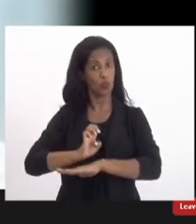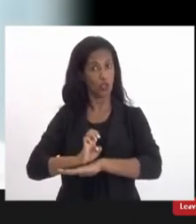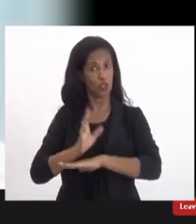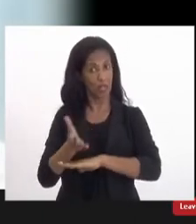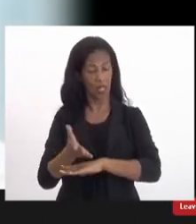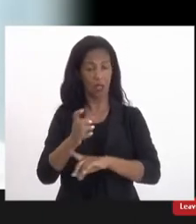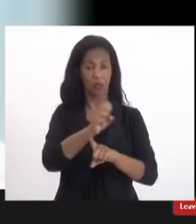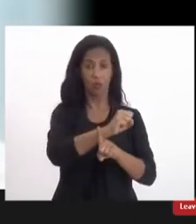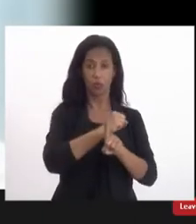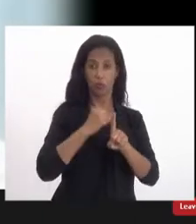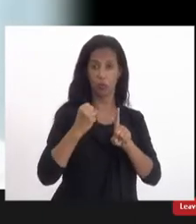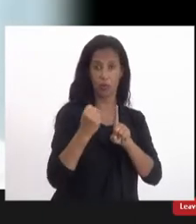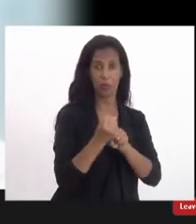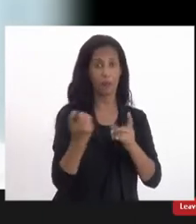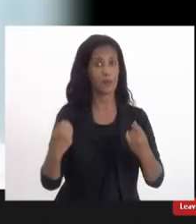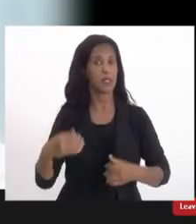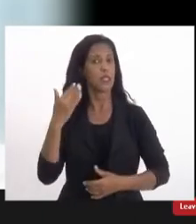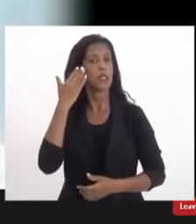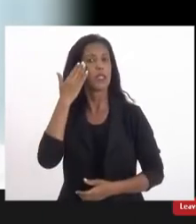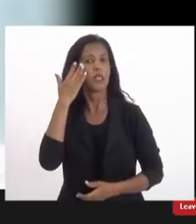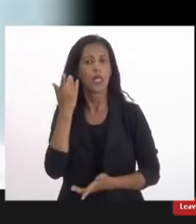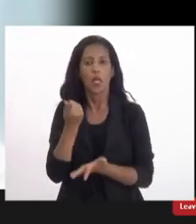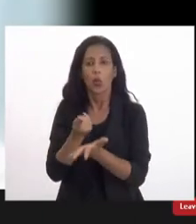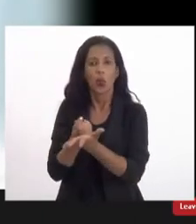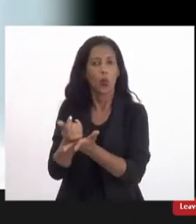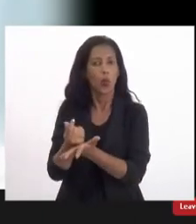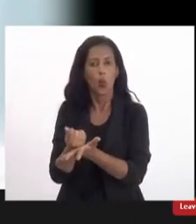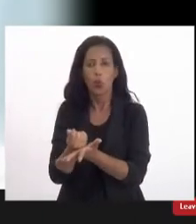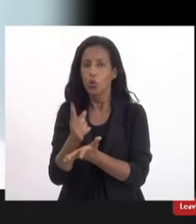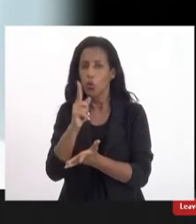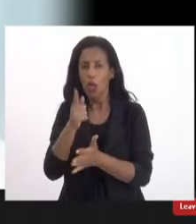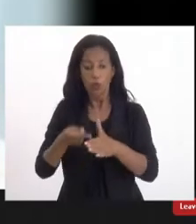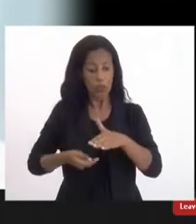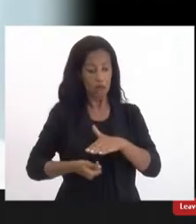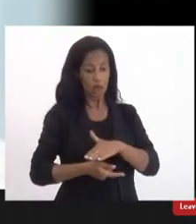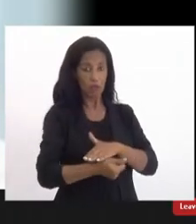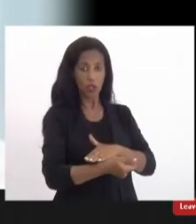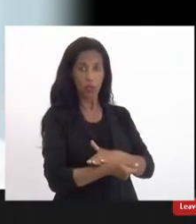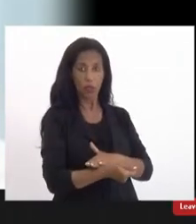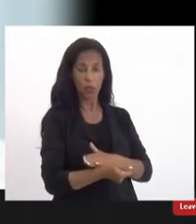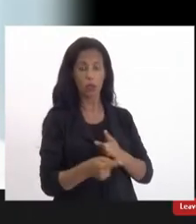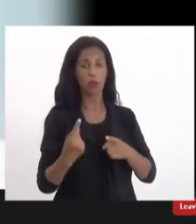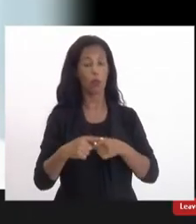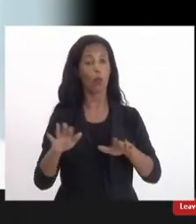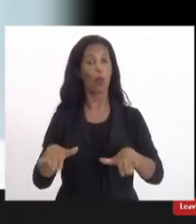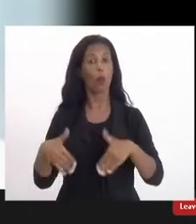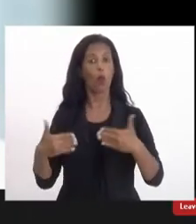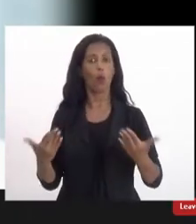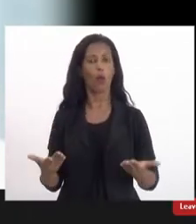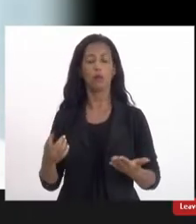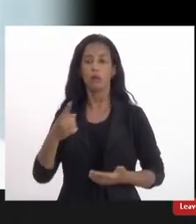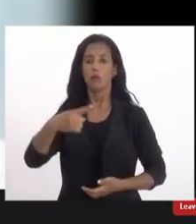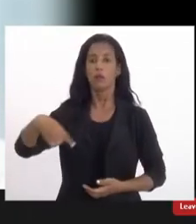sociedade ela precisa entender que isso não é custo isso é investimento porque quando você